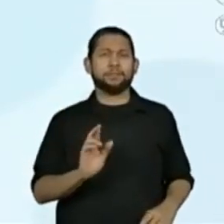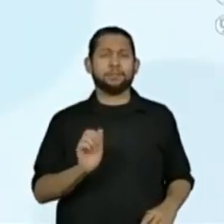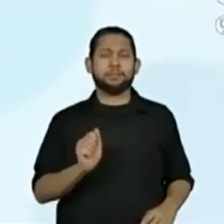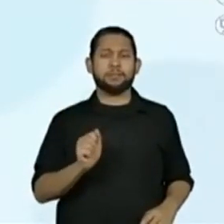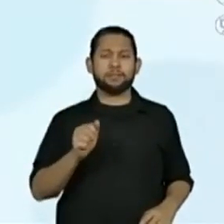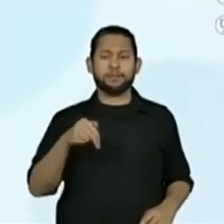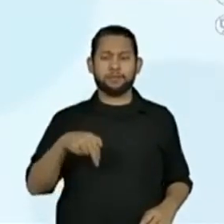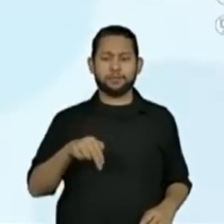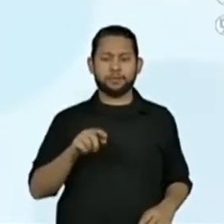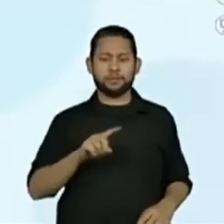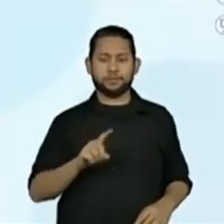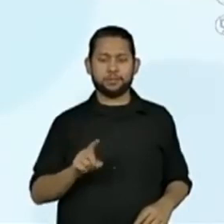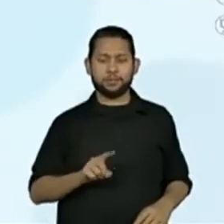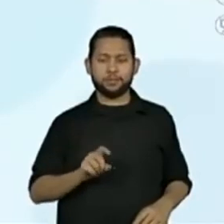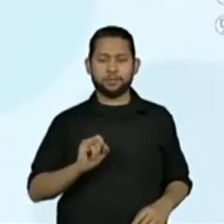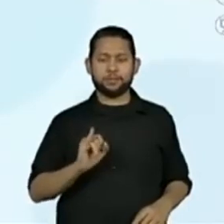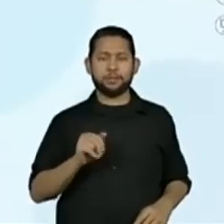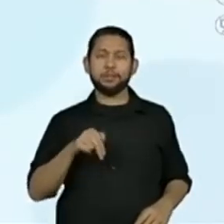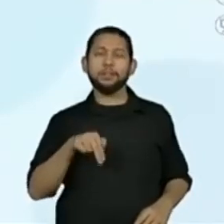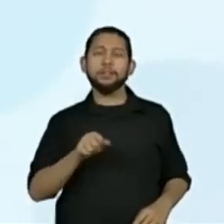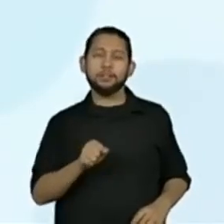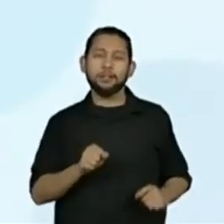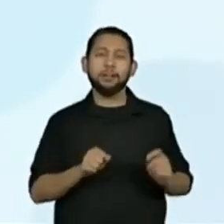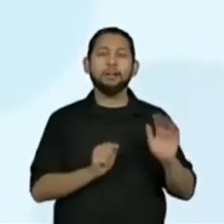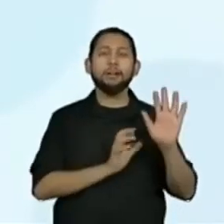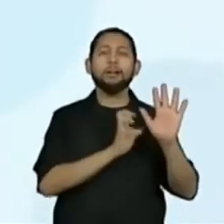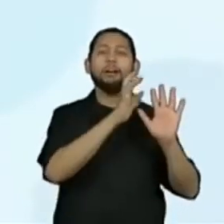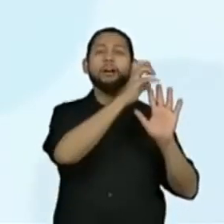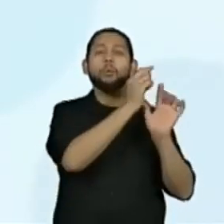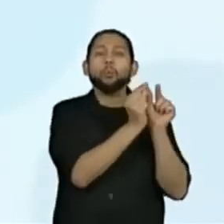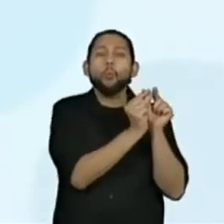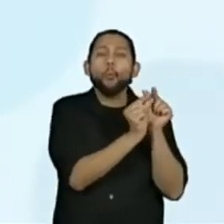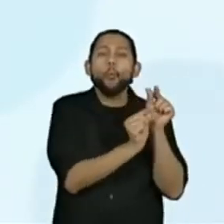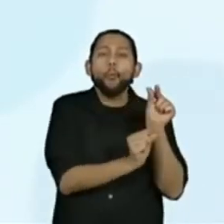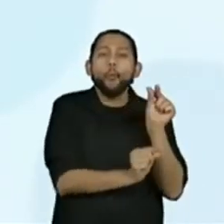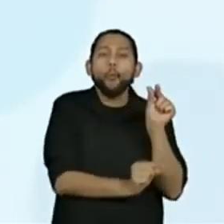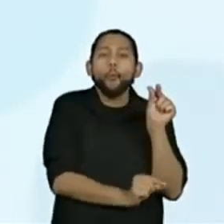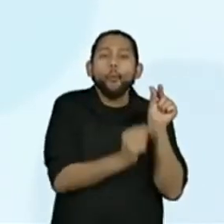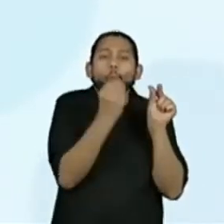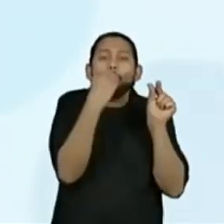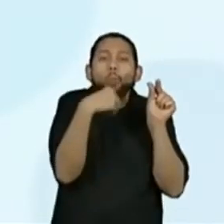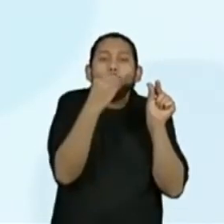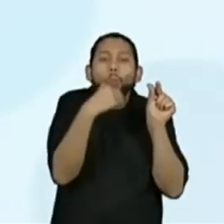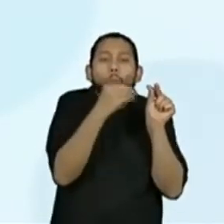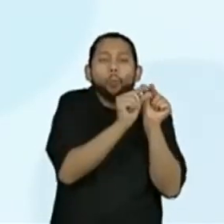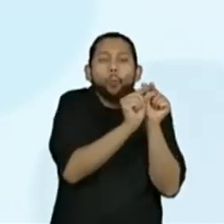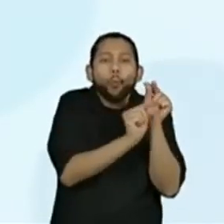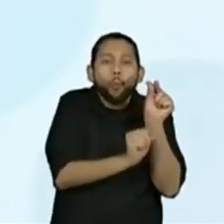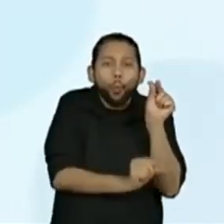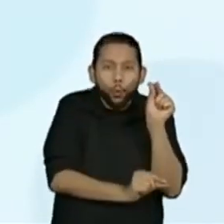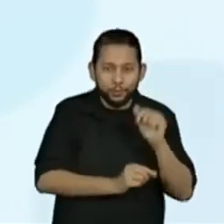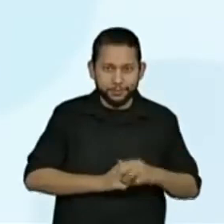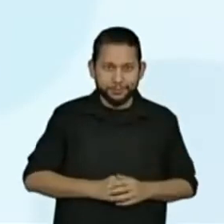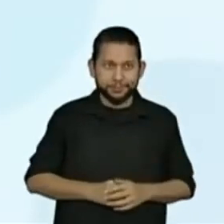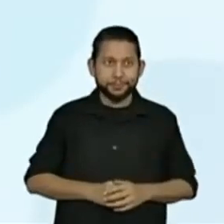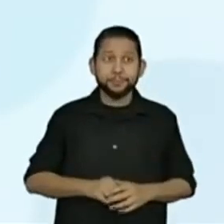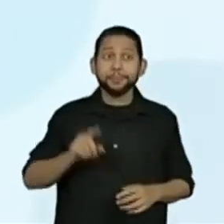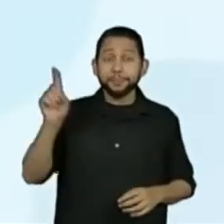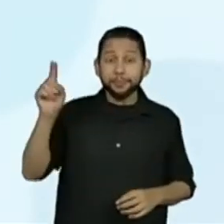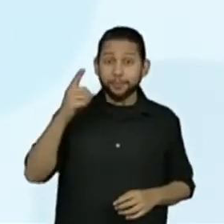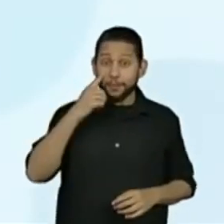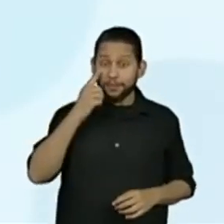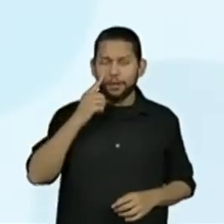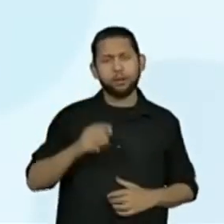Já estão em destaque, porém eu vou sinalizar um pouquinho mais. Olha só. A palavra pediu,